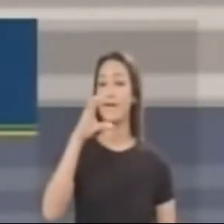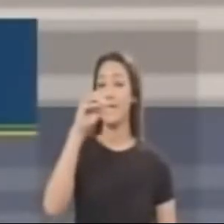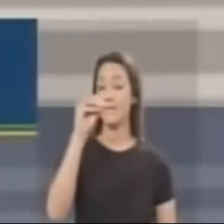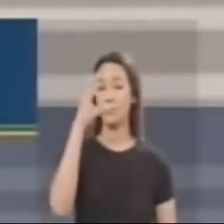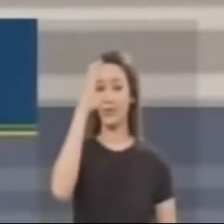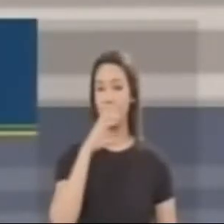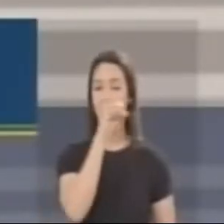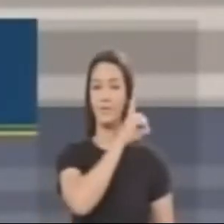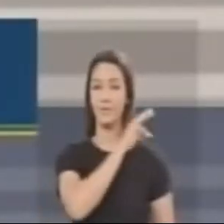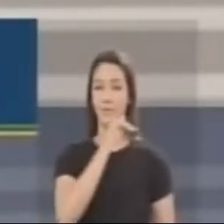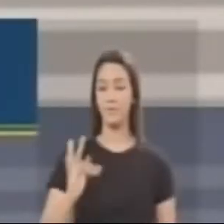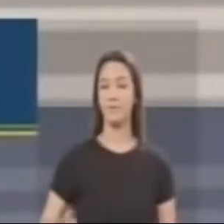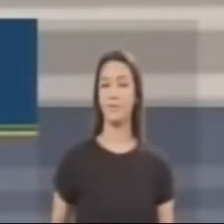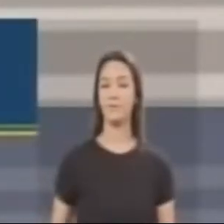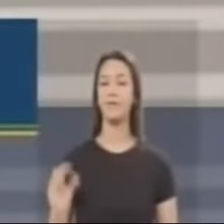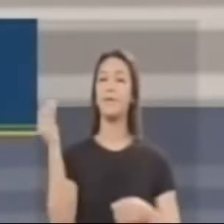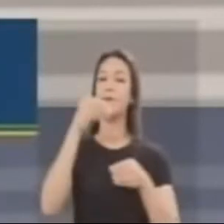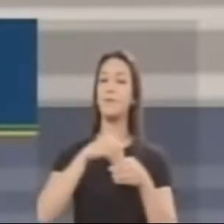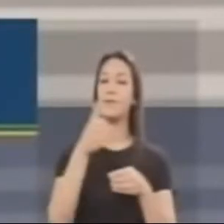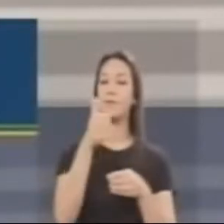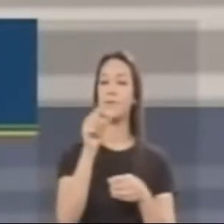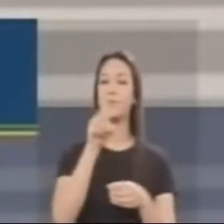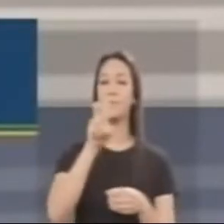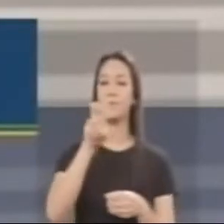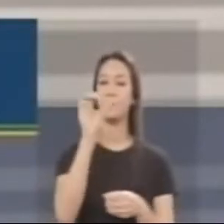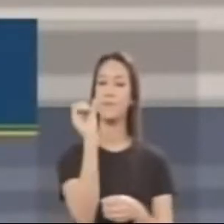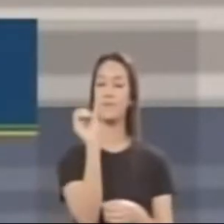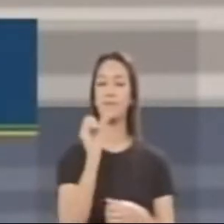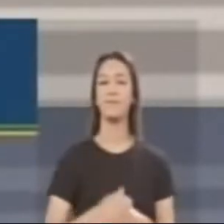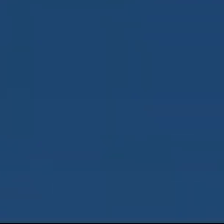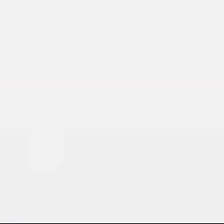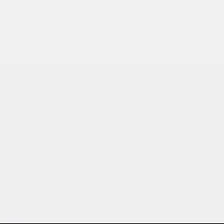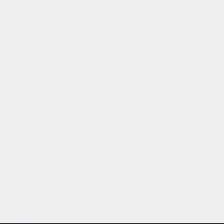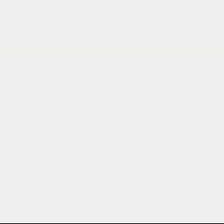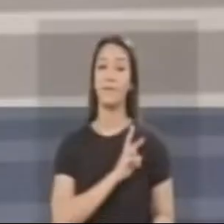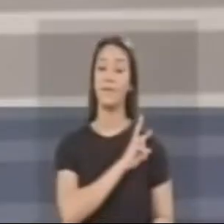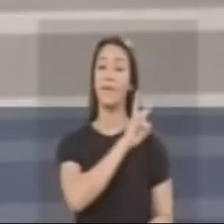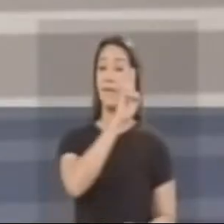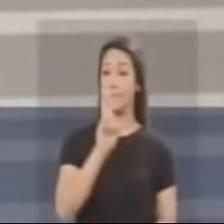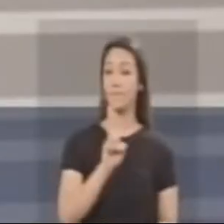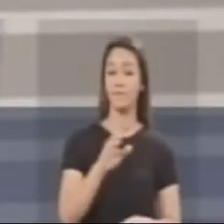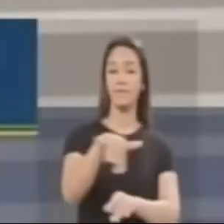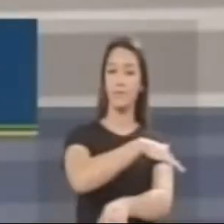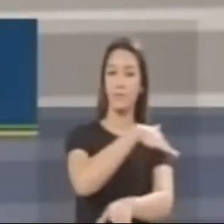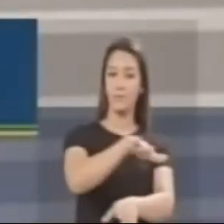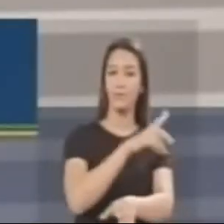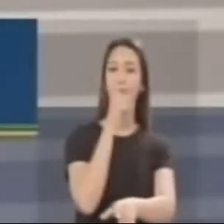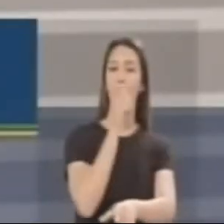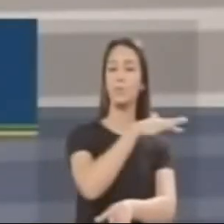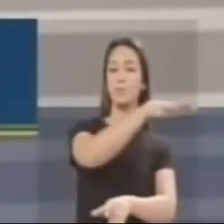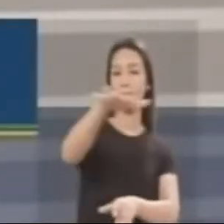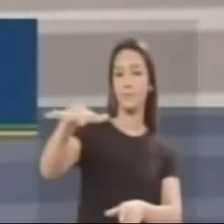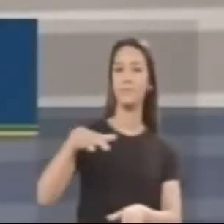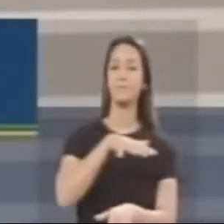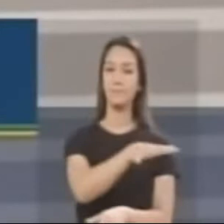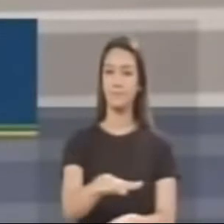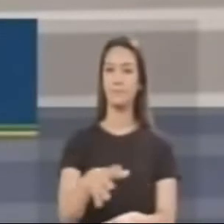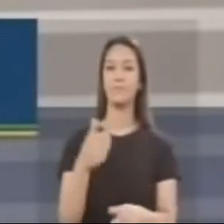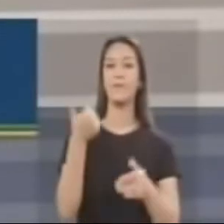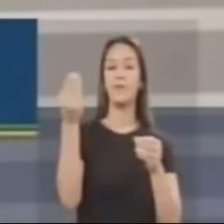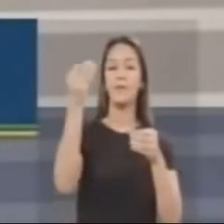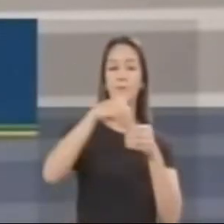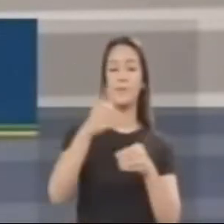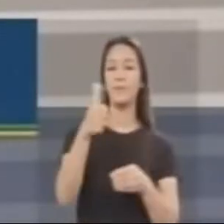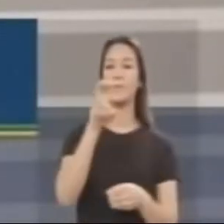Tadeu, candidato a deputado Federal. Meu número é 11-56. É 11. Representatividade do Vale ao Litoral. É 11